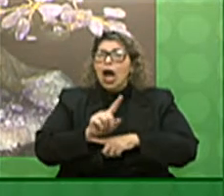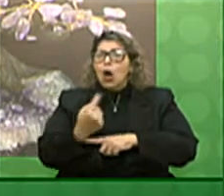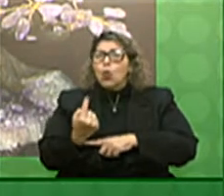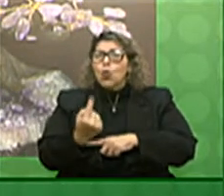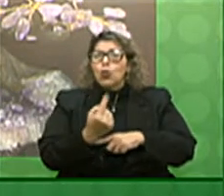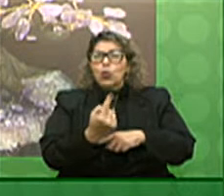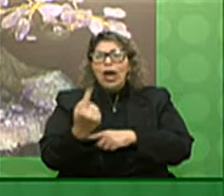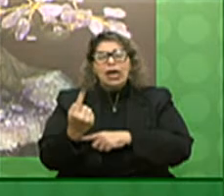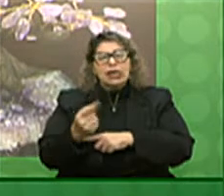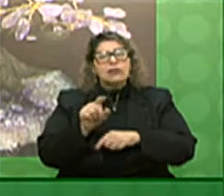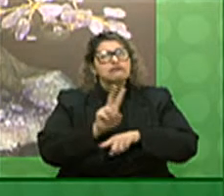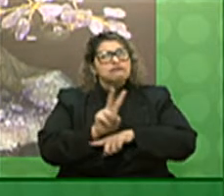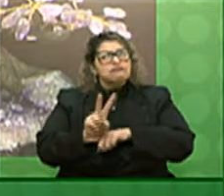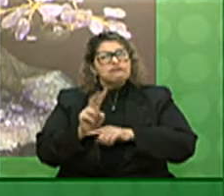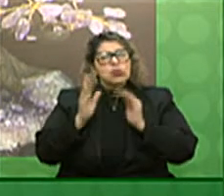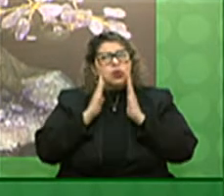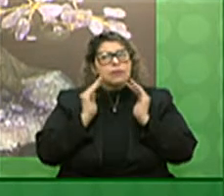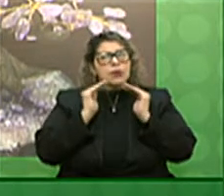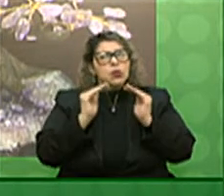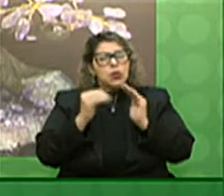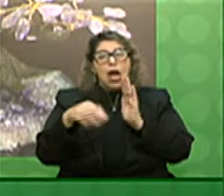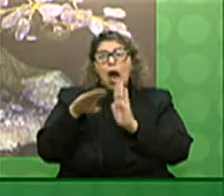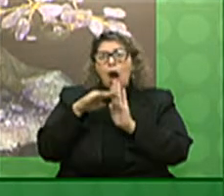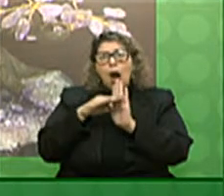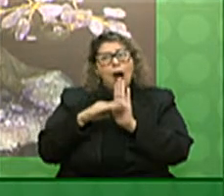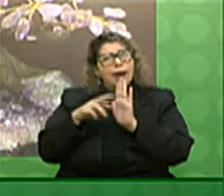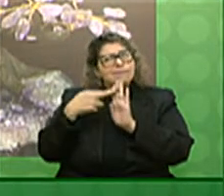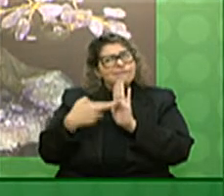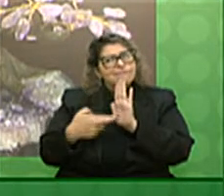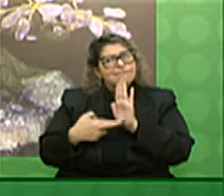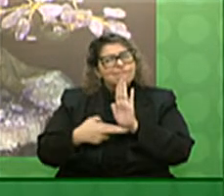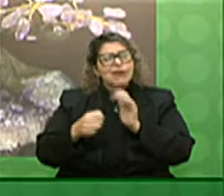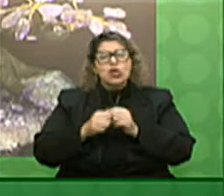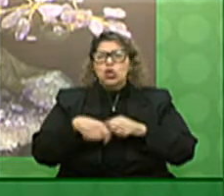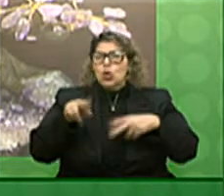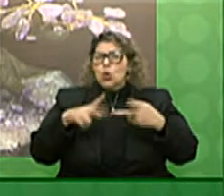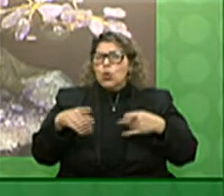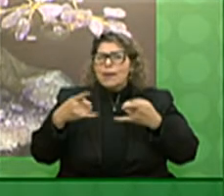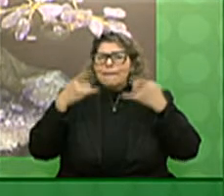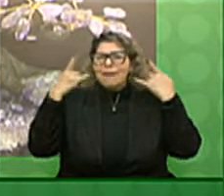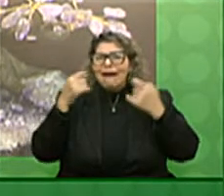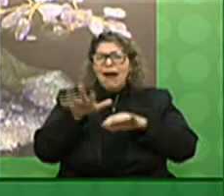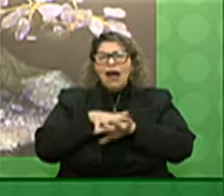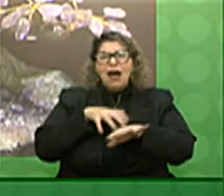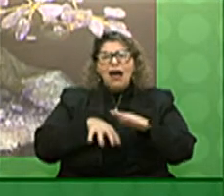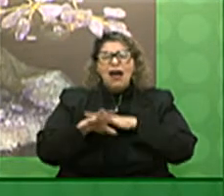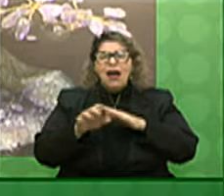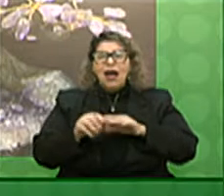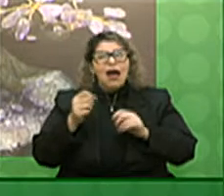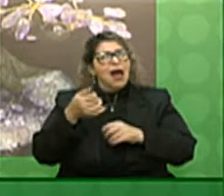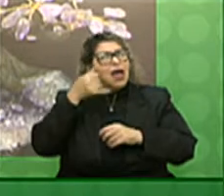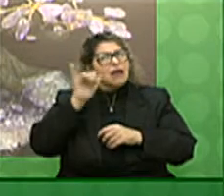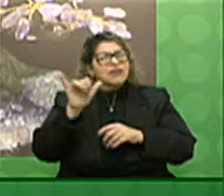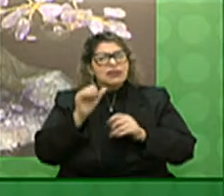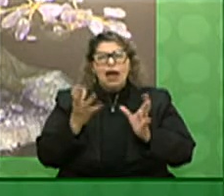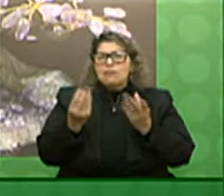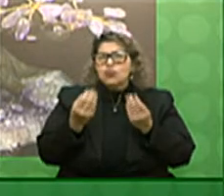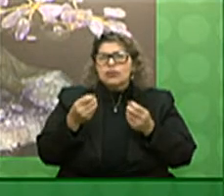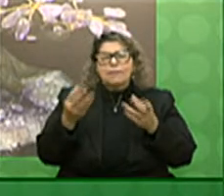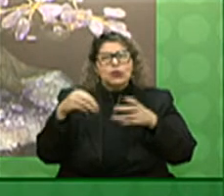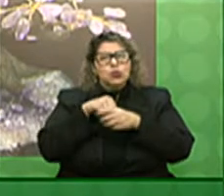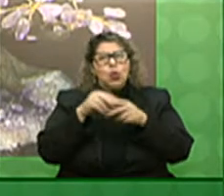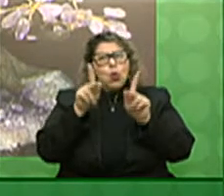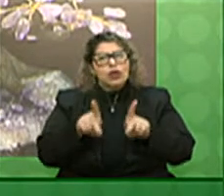cidadão no cumprimento dos protocolos uso de máscaras evitar aglomerações tudo isso auxilia na